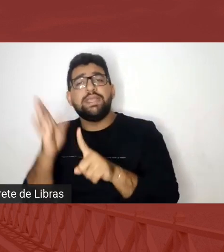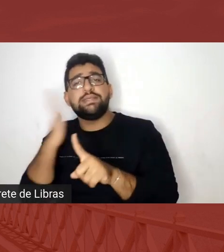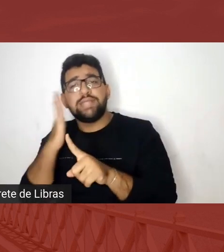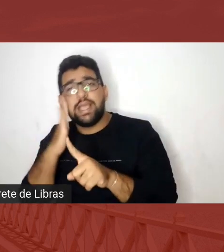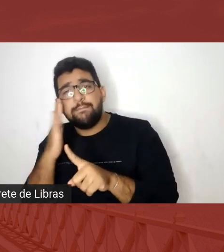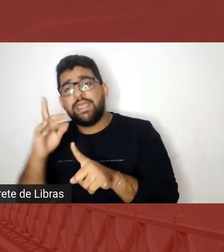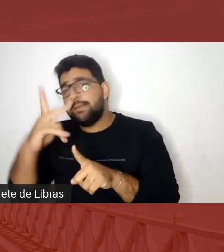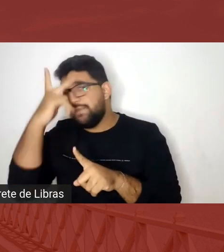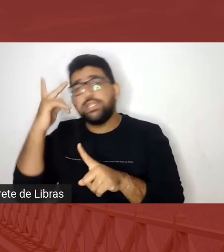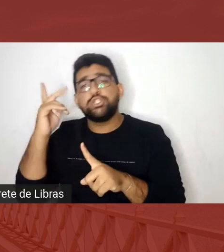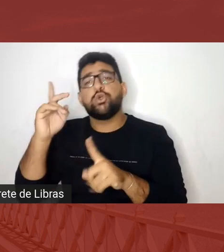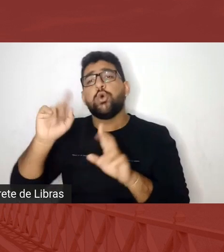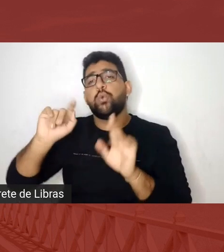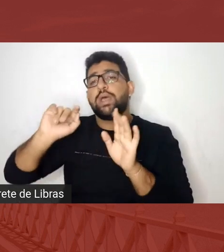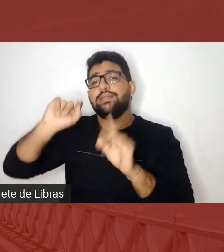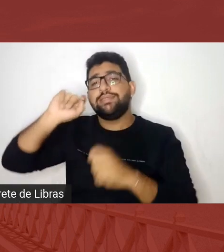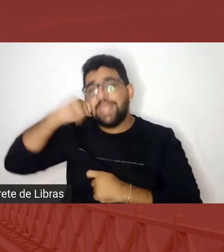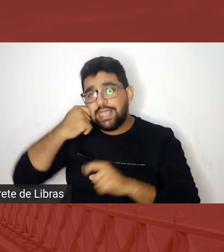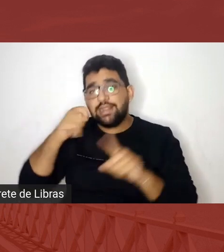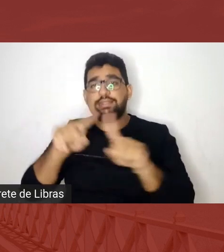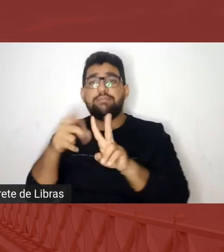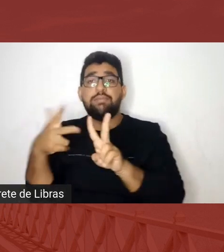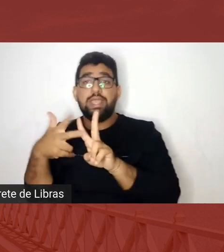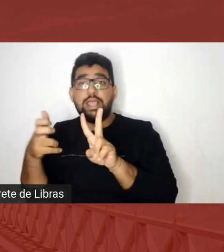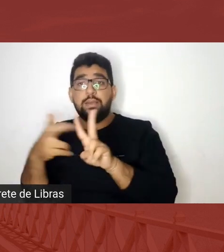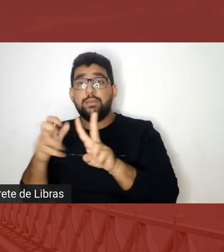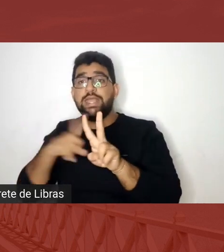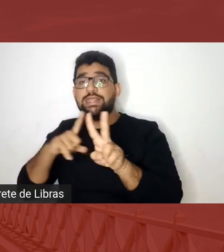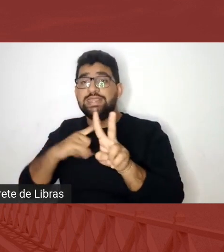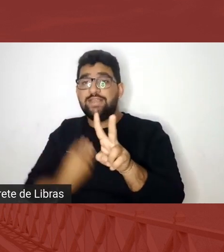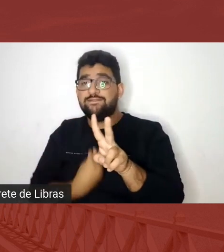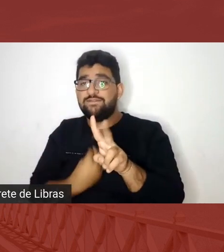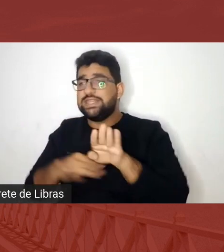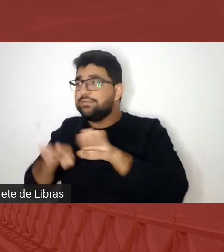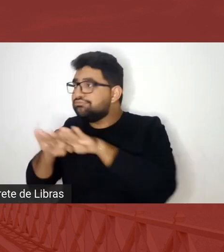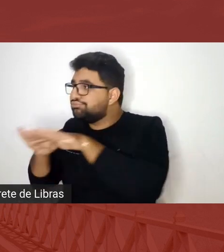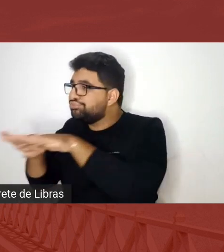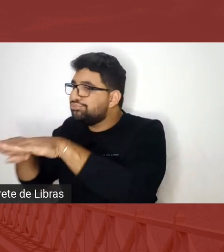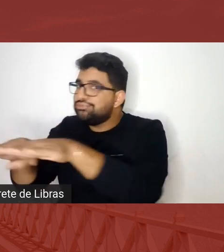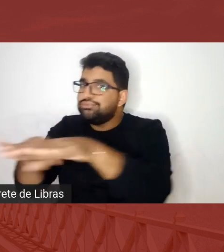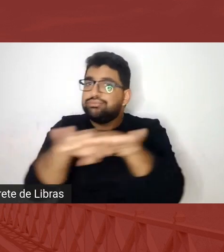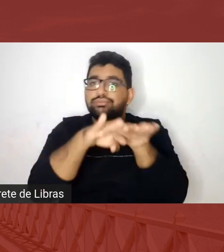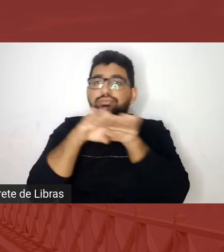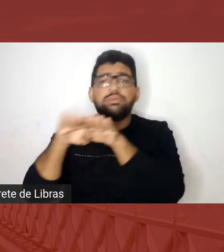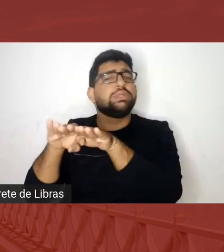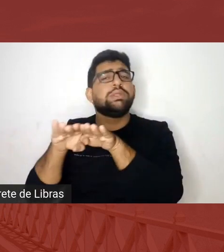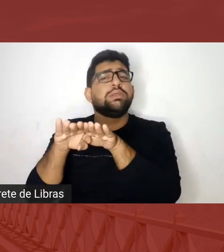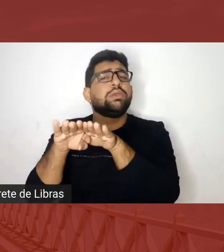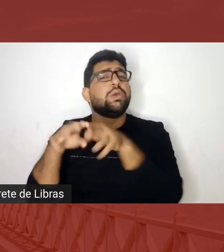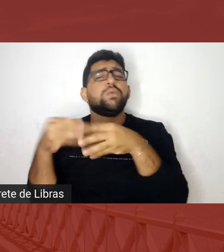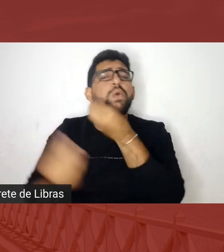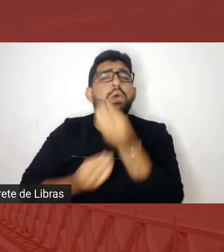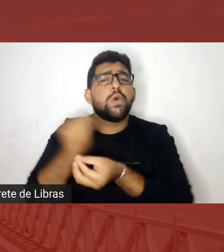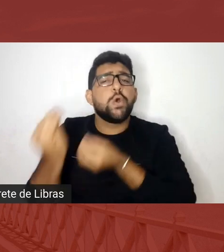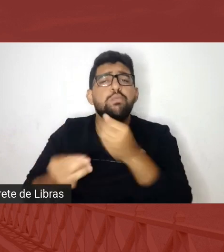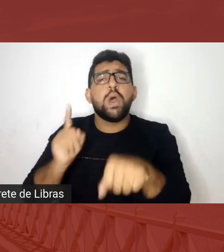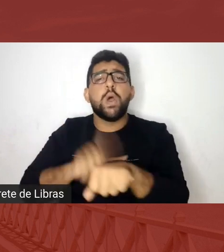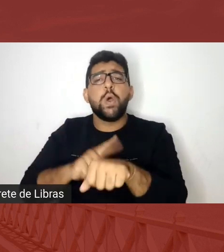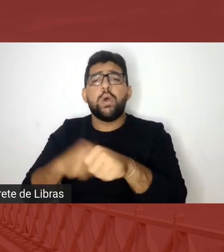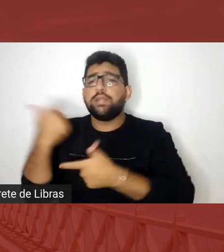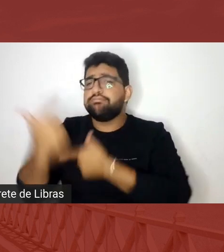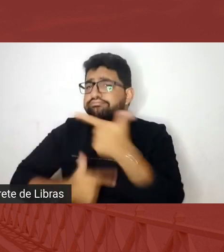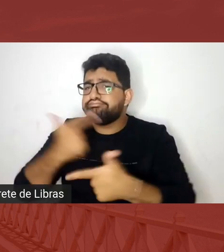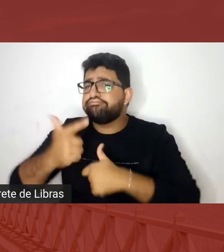pretas e indígenas tenham equidade, quando é a hora de executar as ações, nós somos